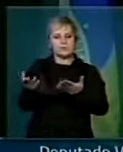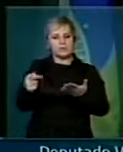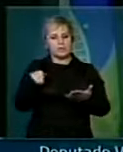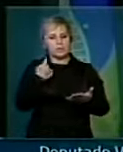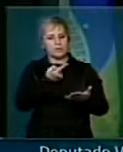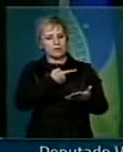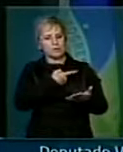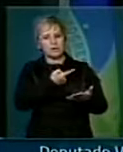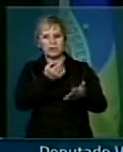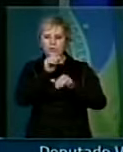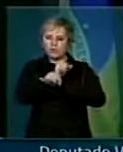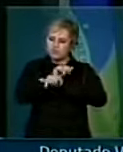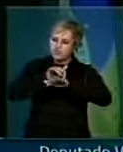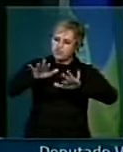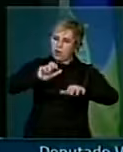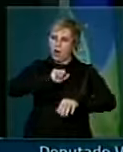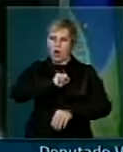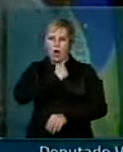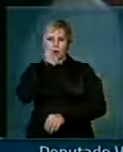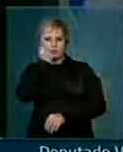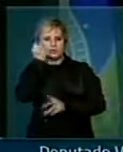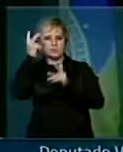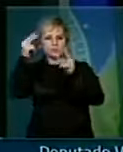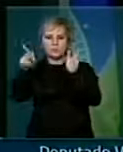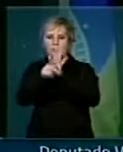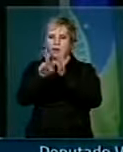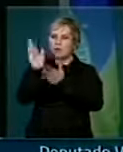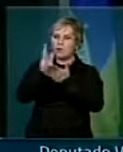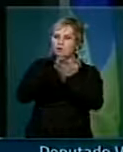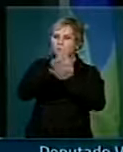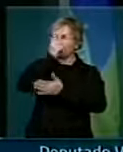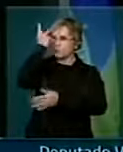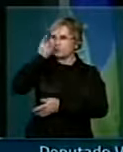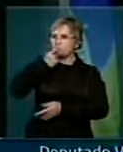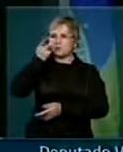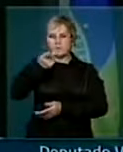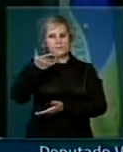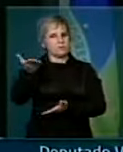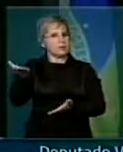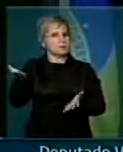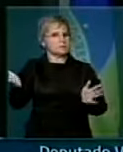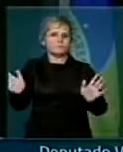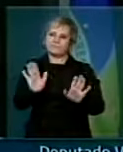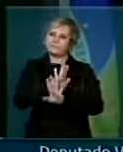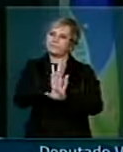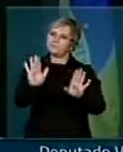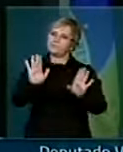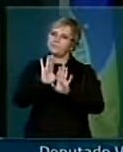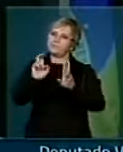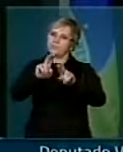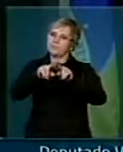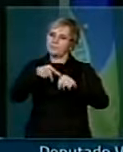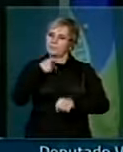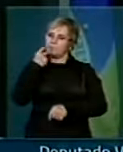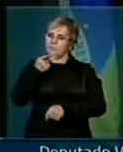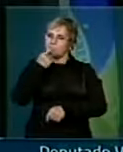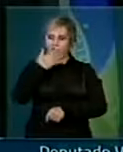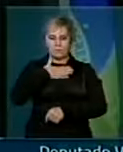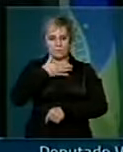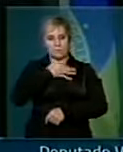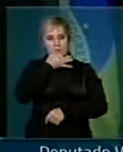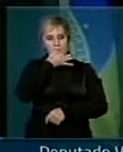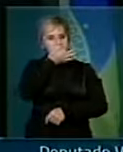o ódio como se é estimulado com determinados pronunciamentos. E por isso eu quero aqui manifestar esta minha posição